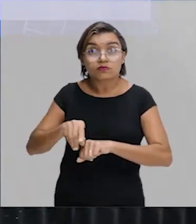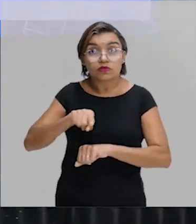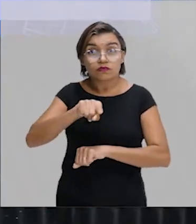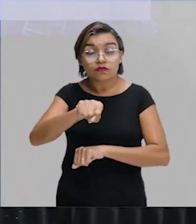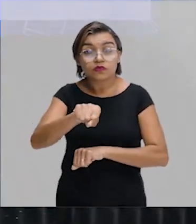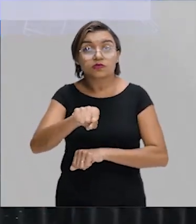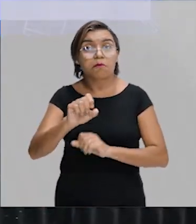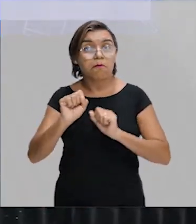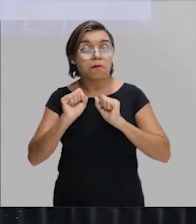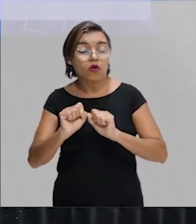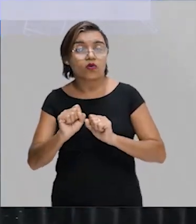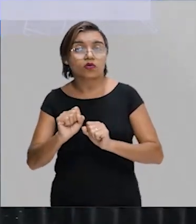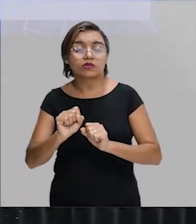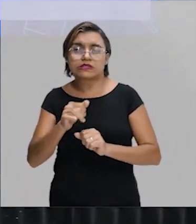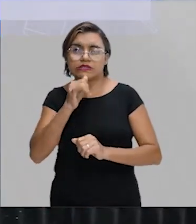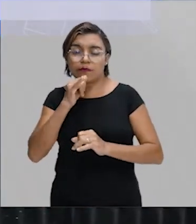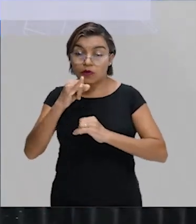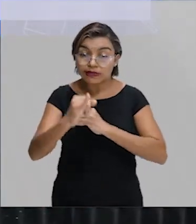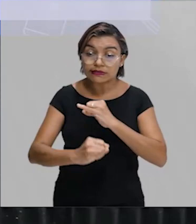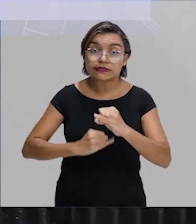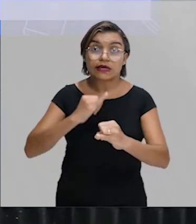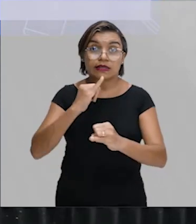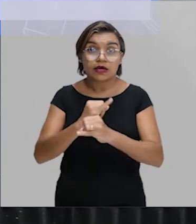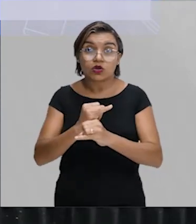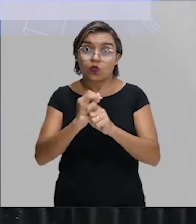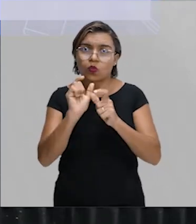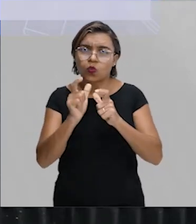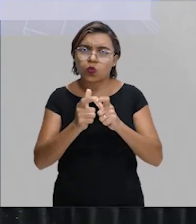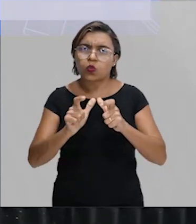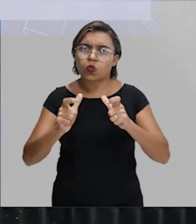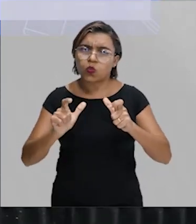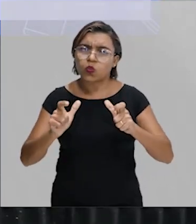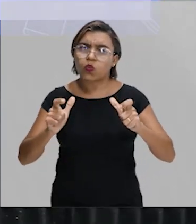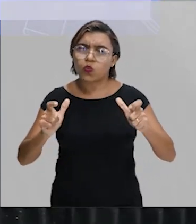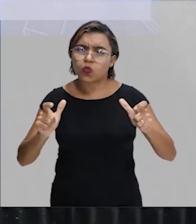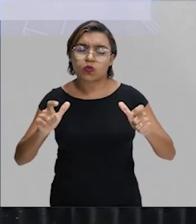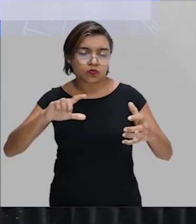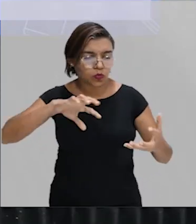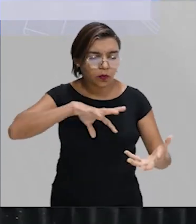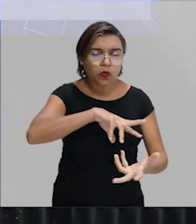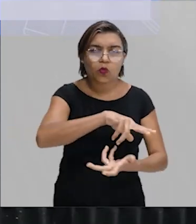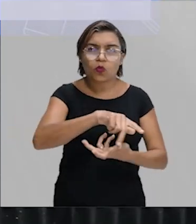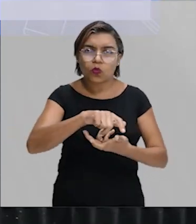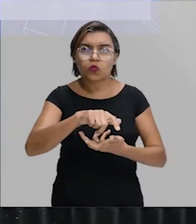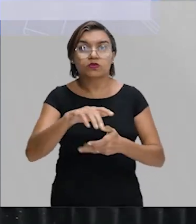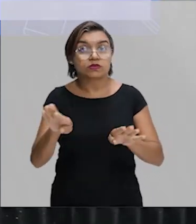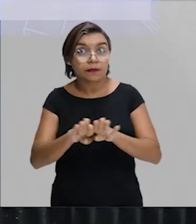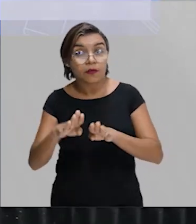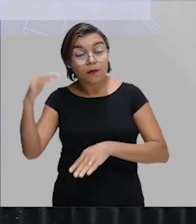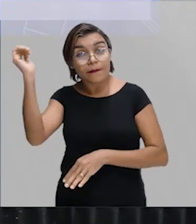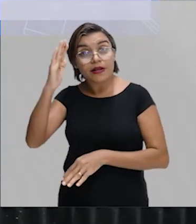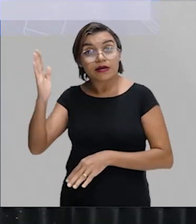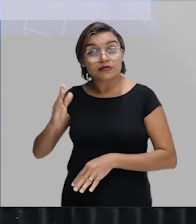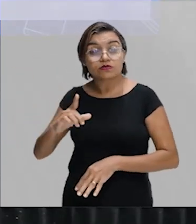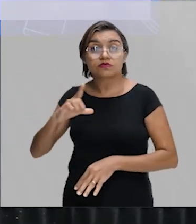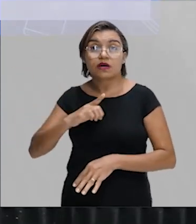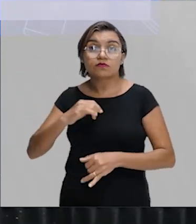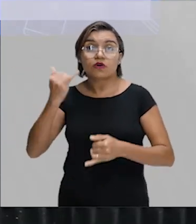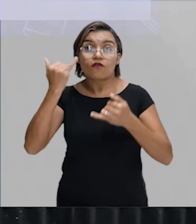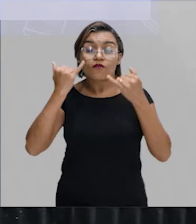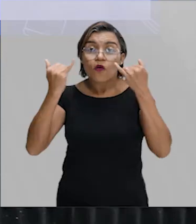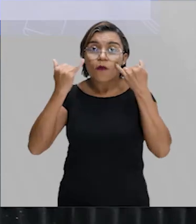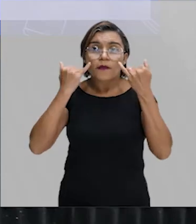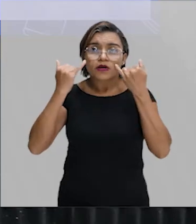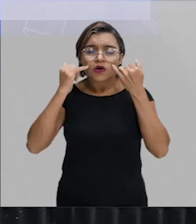Hoje, com o acesso à internet cada vez aumentando no mundo, no Brasil, por consequência também, hoje nós temos a informação